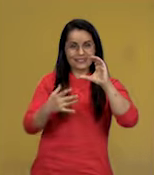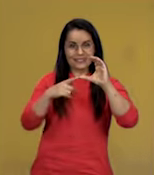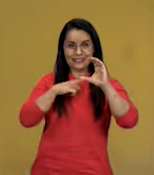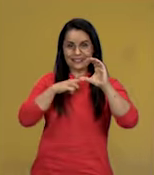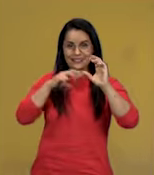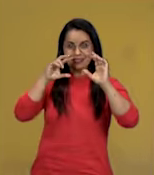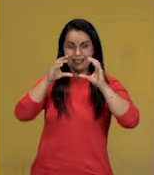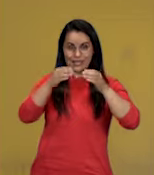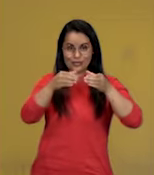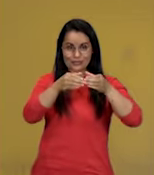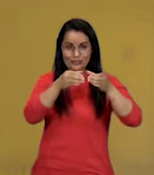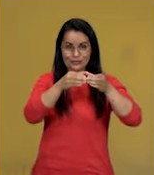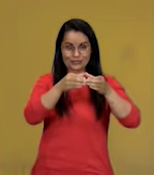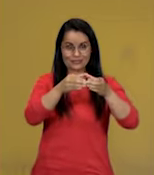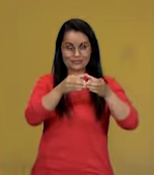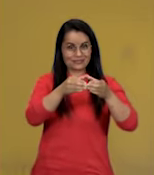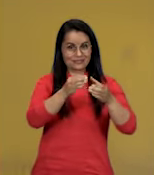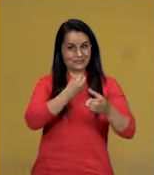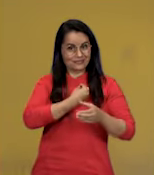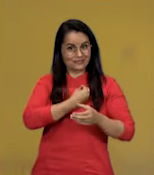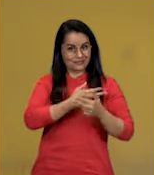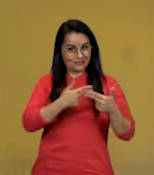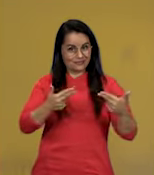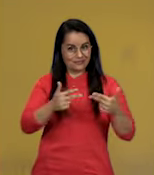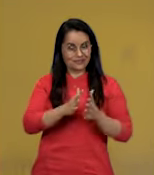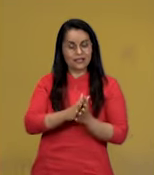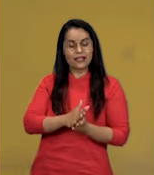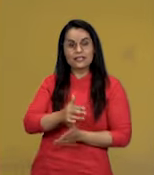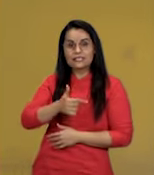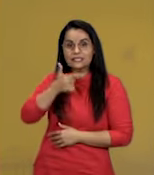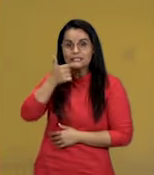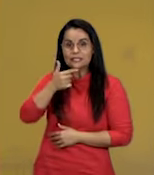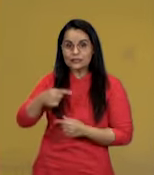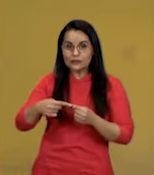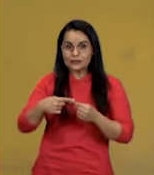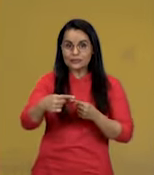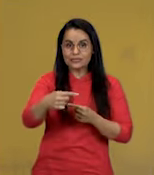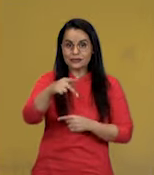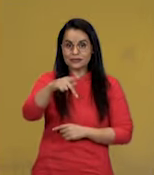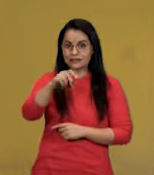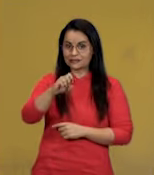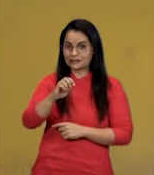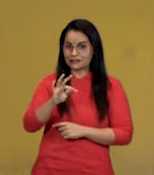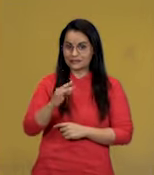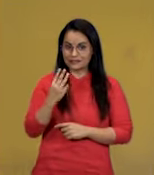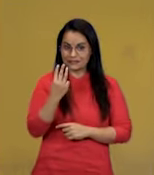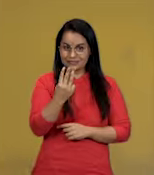seres vivos. Estamos na nossa segunda semana do PET 3.